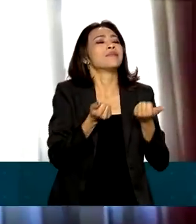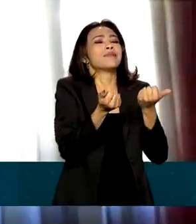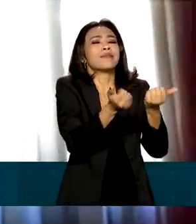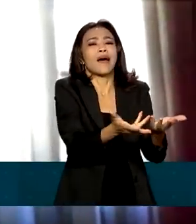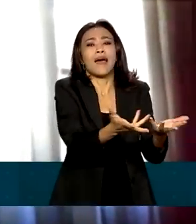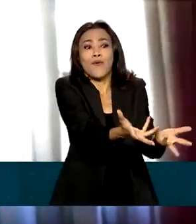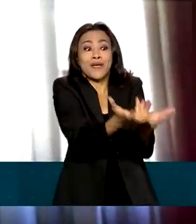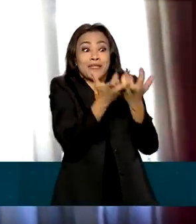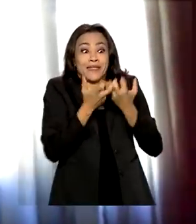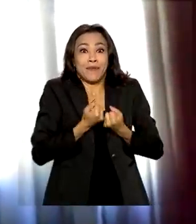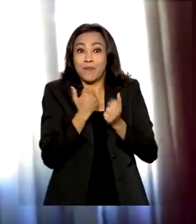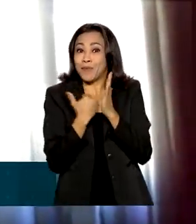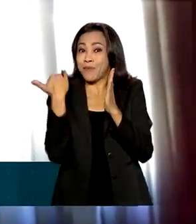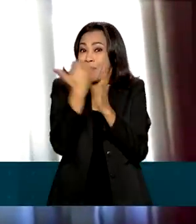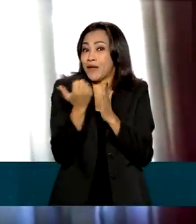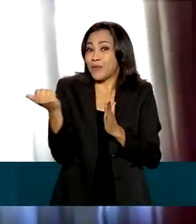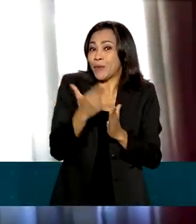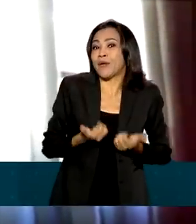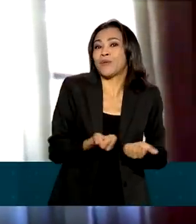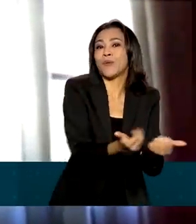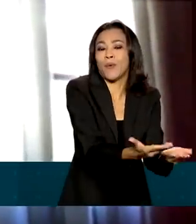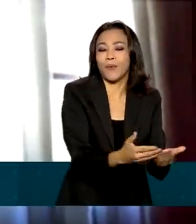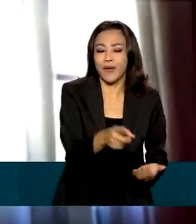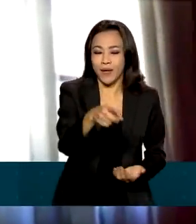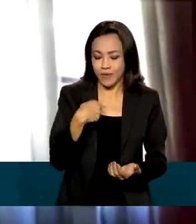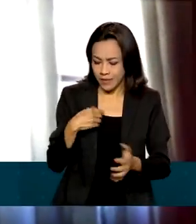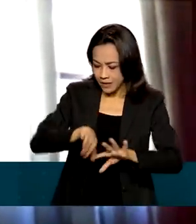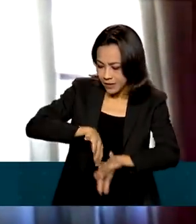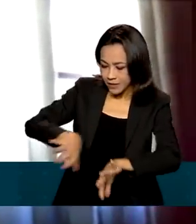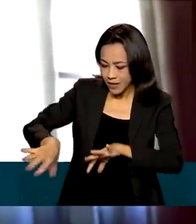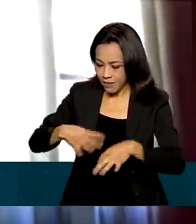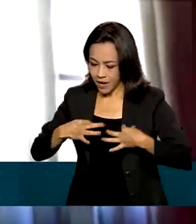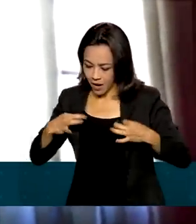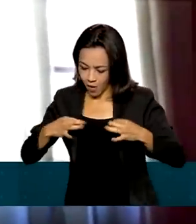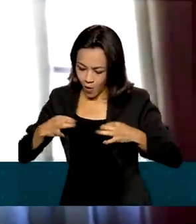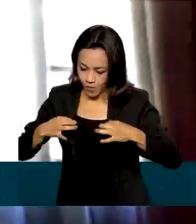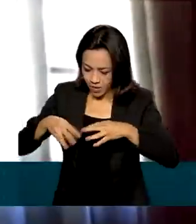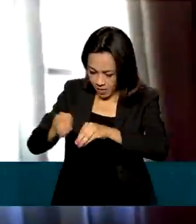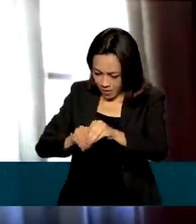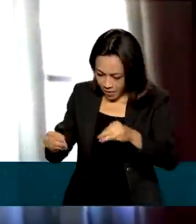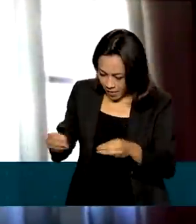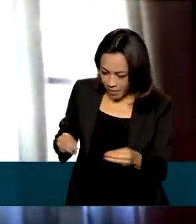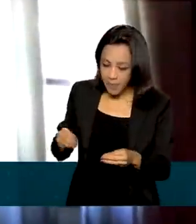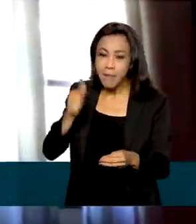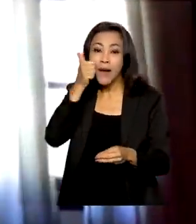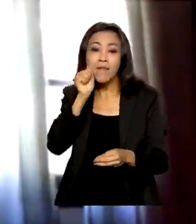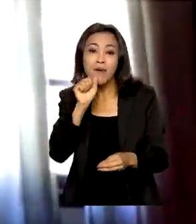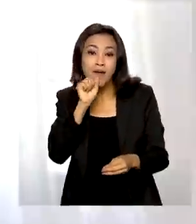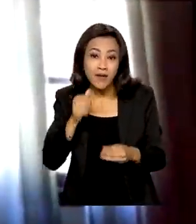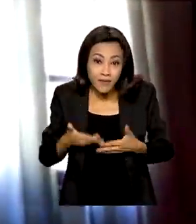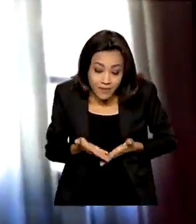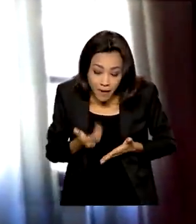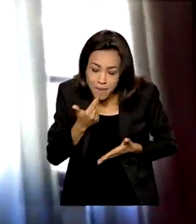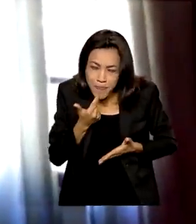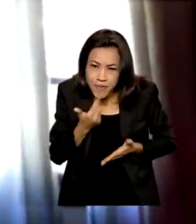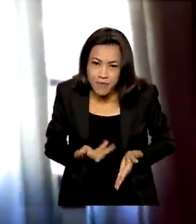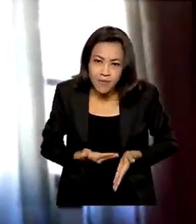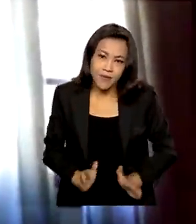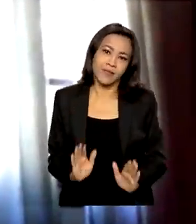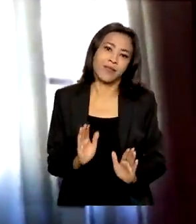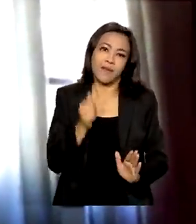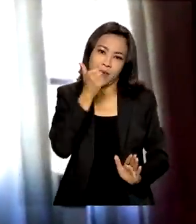A parte que eu mais amo fazer é separar o enxovalzinho para a mãe e para o bebê que está para nascer. E